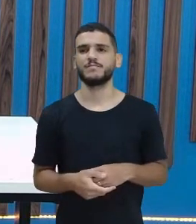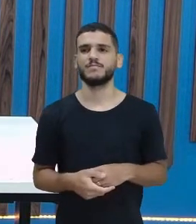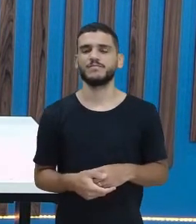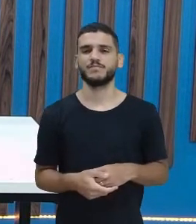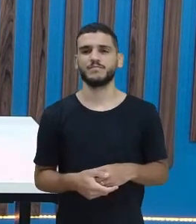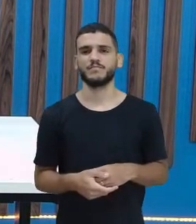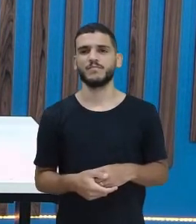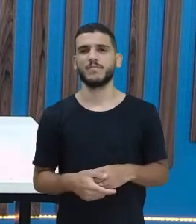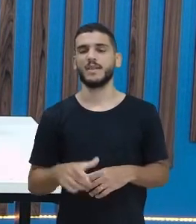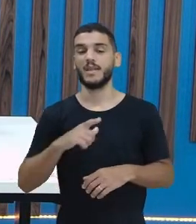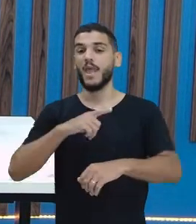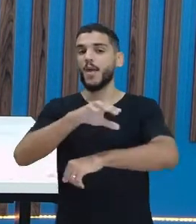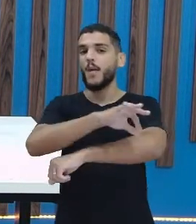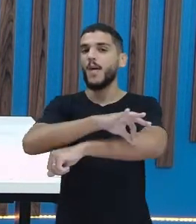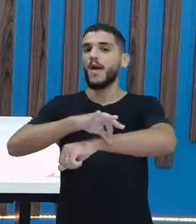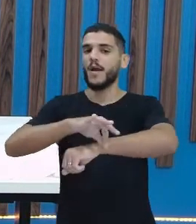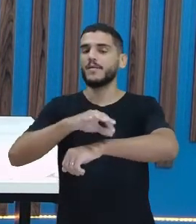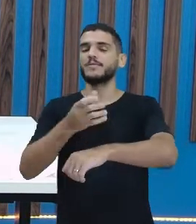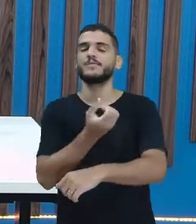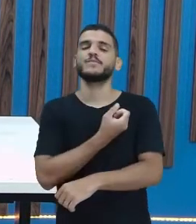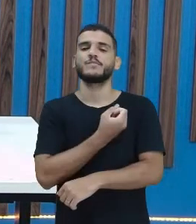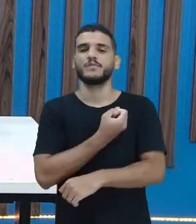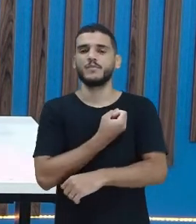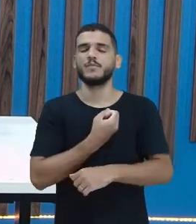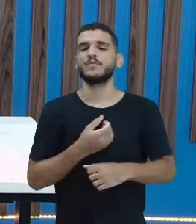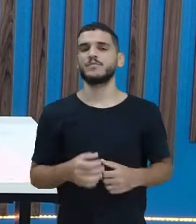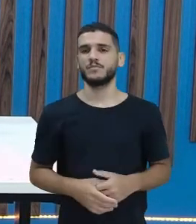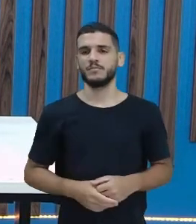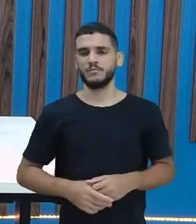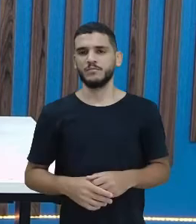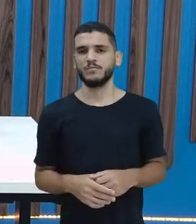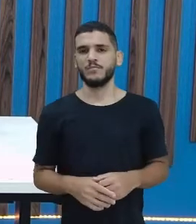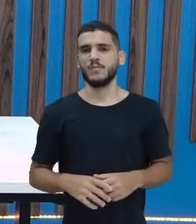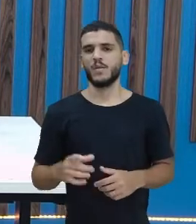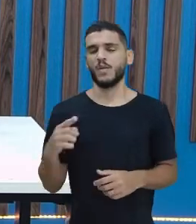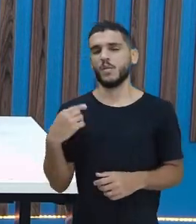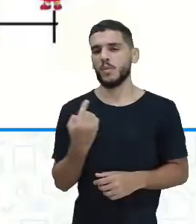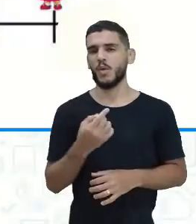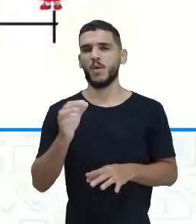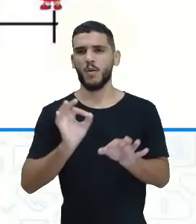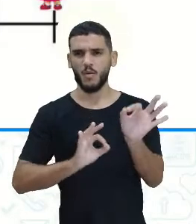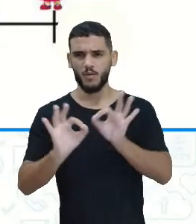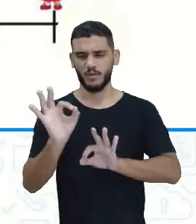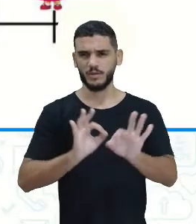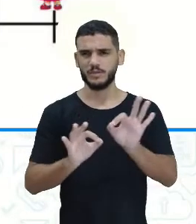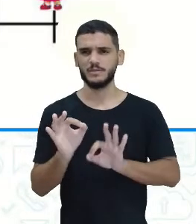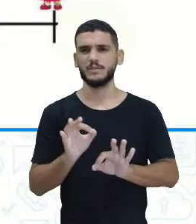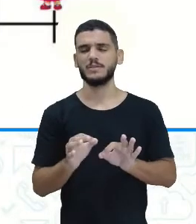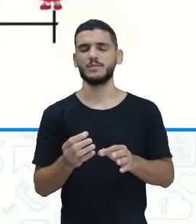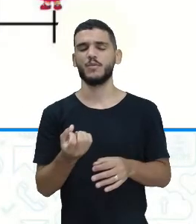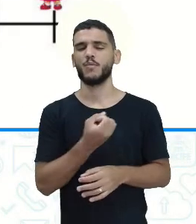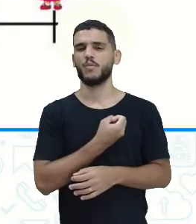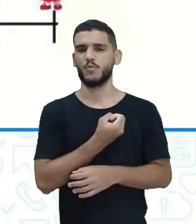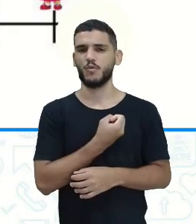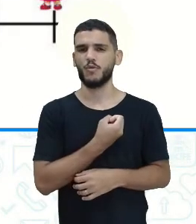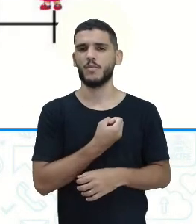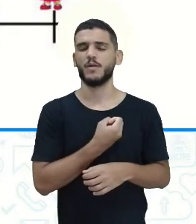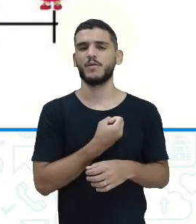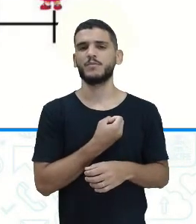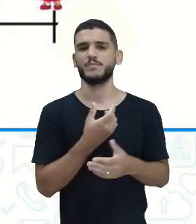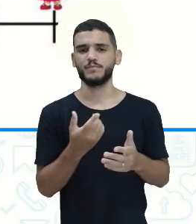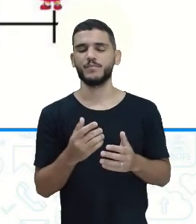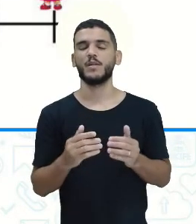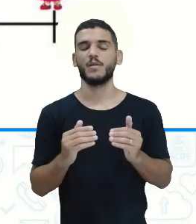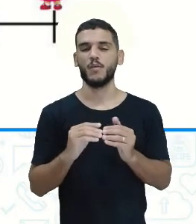E aí eu tenho uma reta numérica para que a gente organize na reta os números do maior